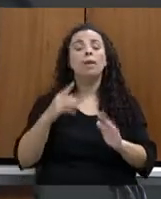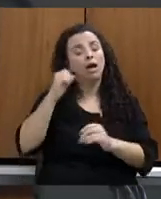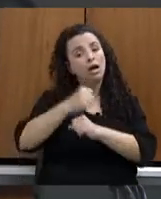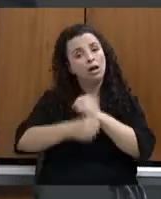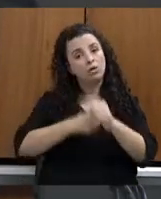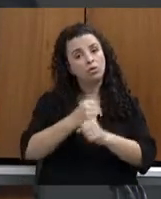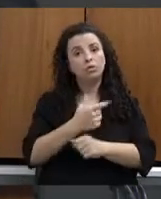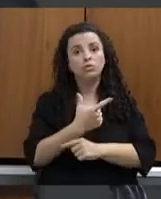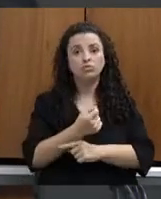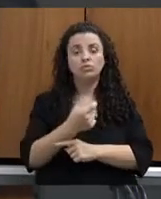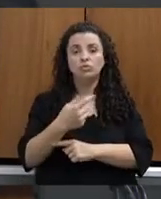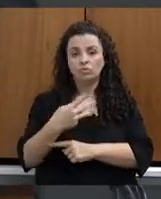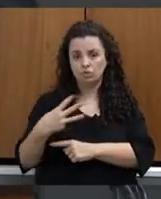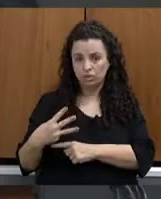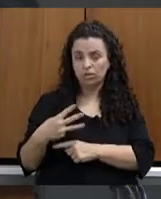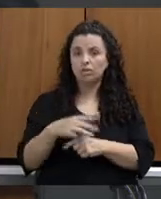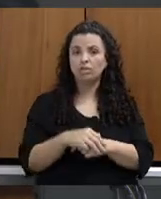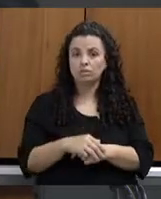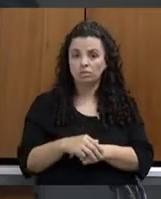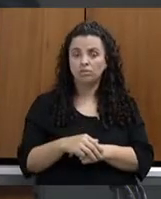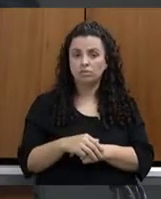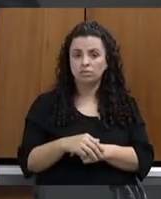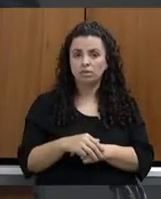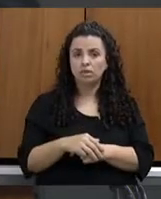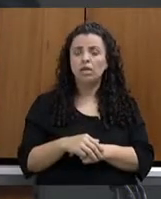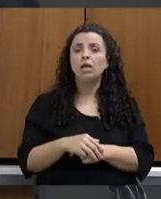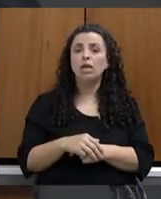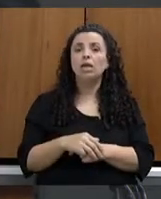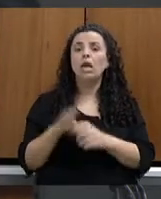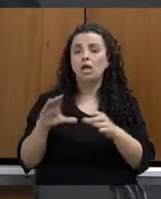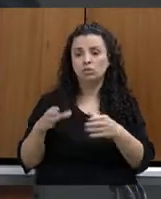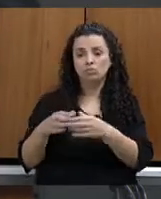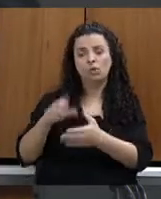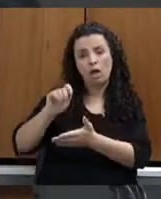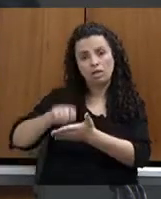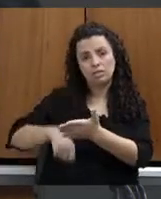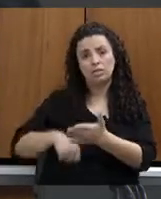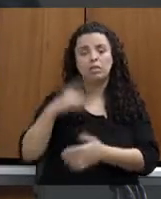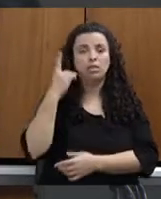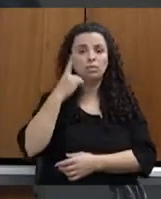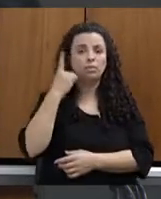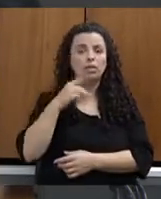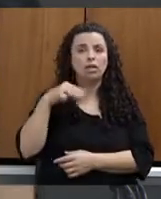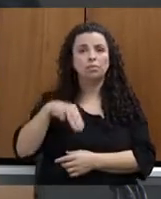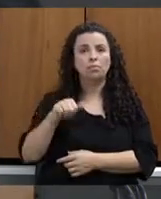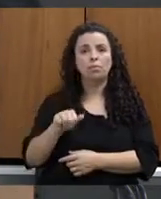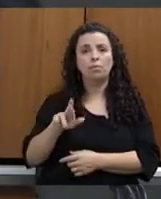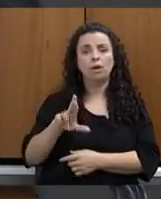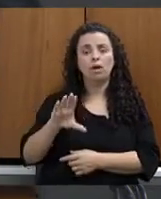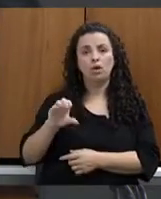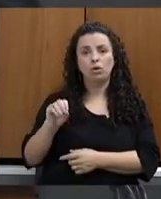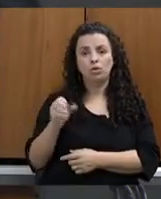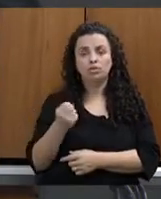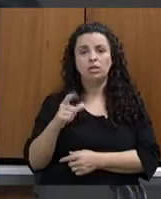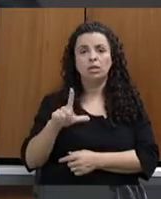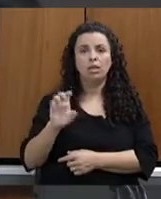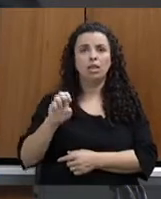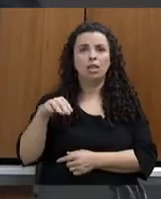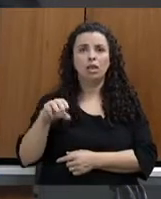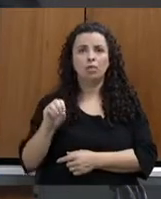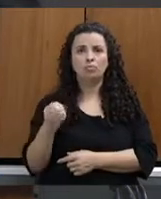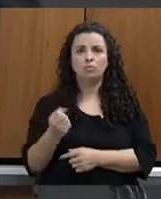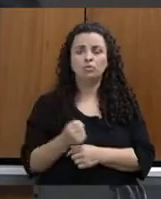Sala das Comissões, desde 2022, assina. Deputado Marcos Lemos. Antes de votar, já leio o seguinte